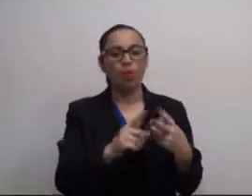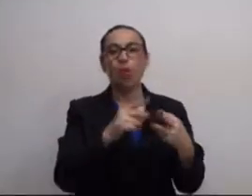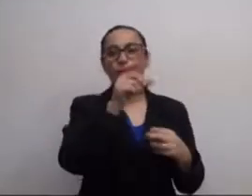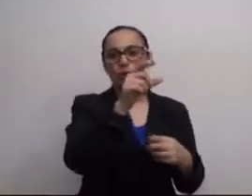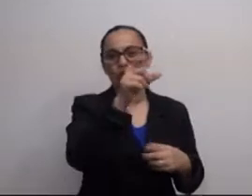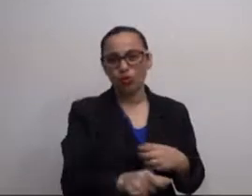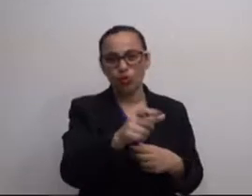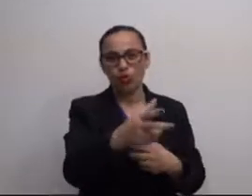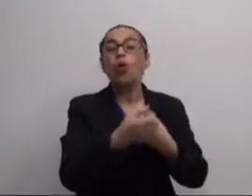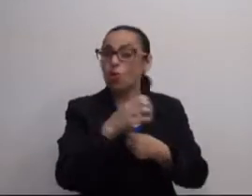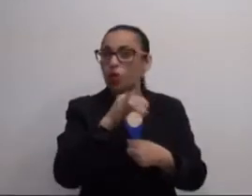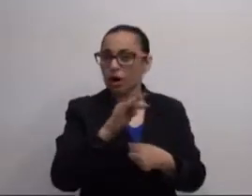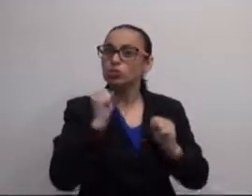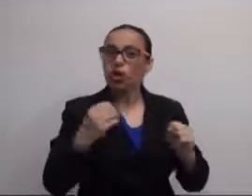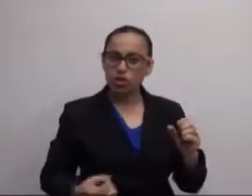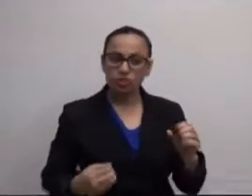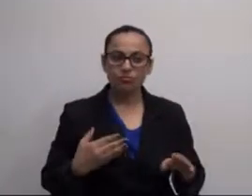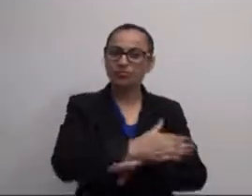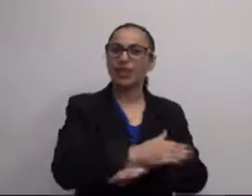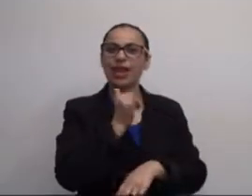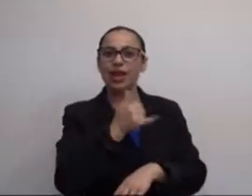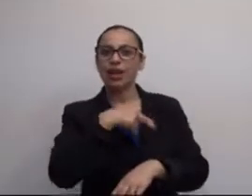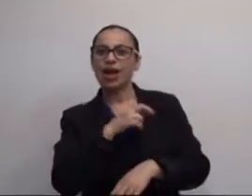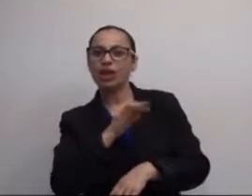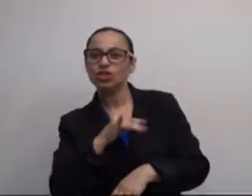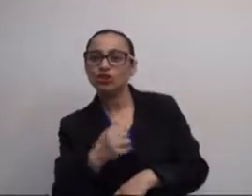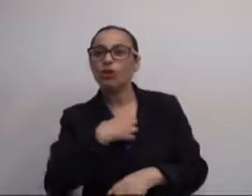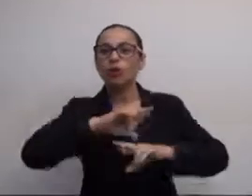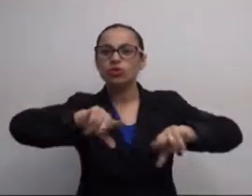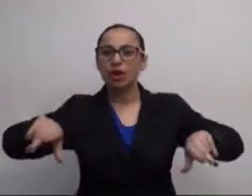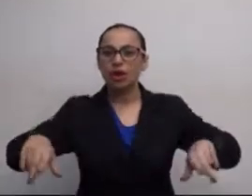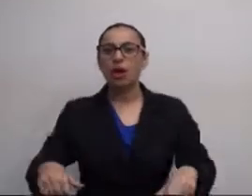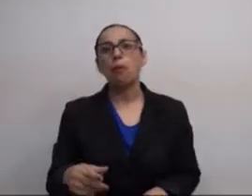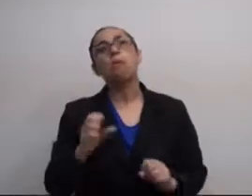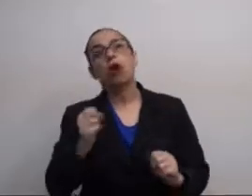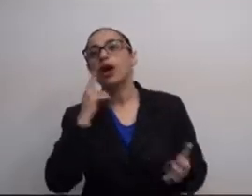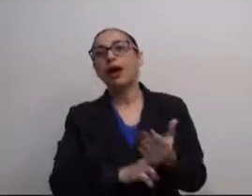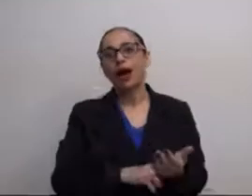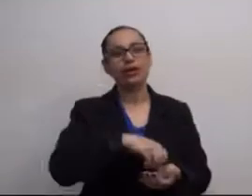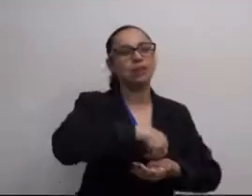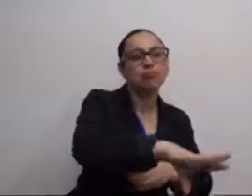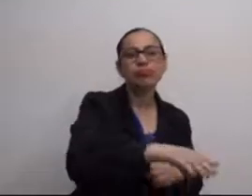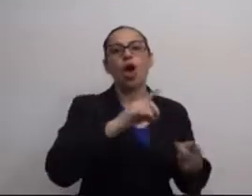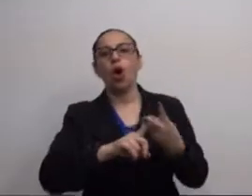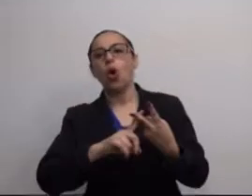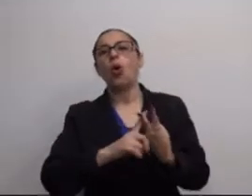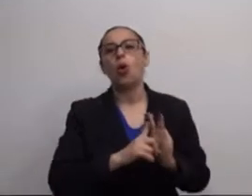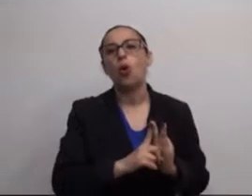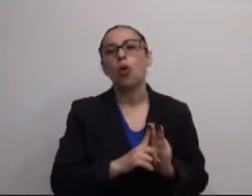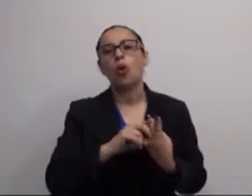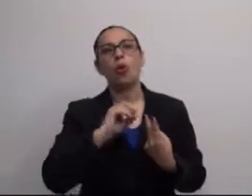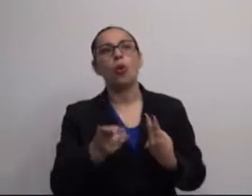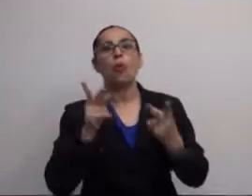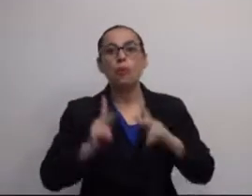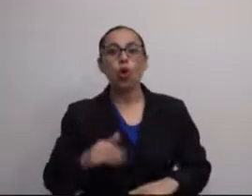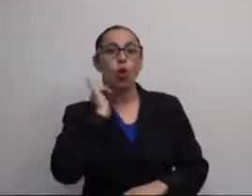Por exemplo, pode-se colocar, o cliente pode aparecer nessa trama, nessa narrativa, de várias formas. Com